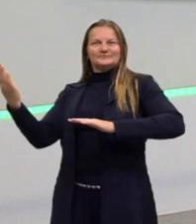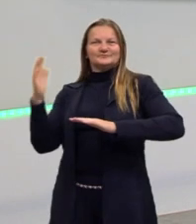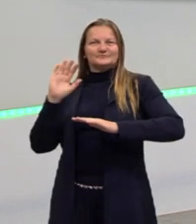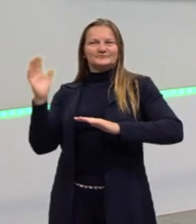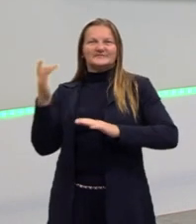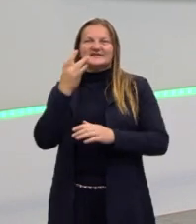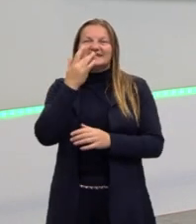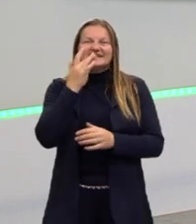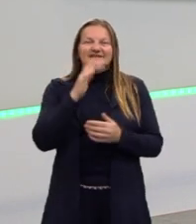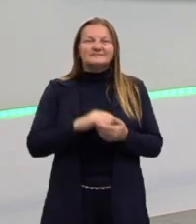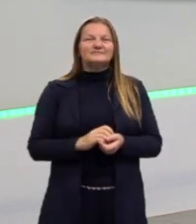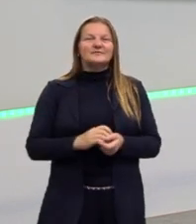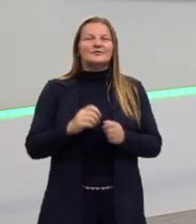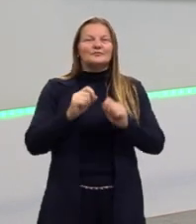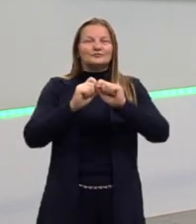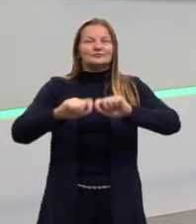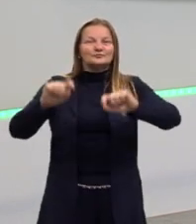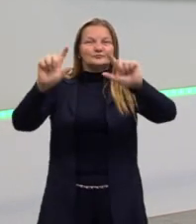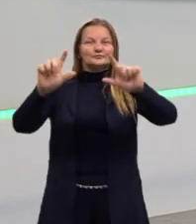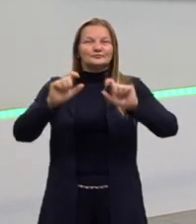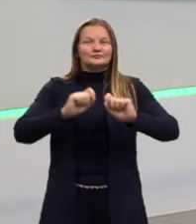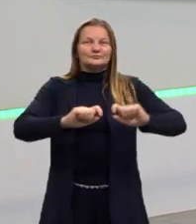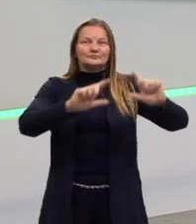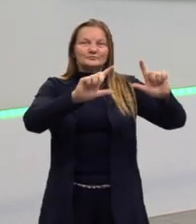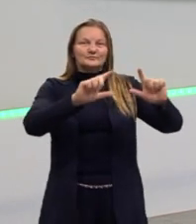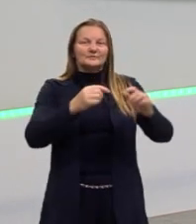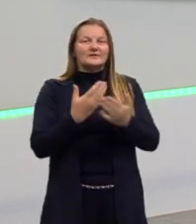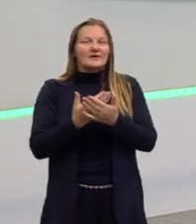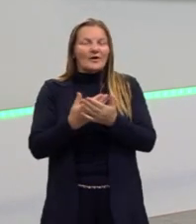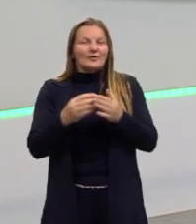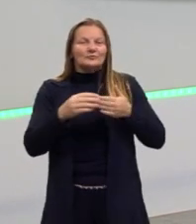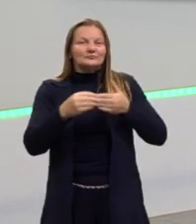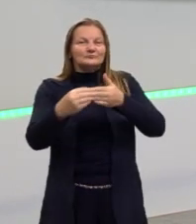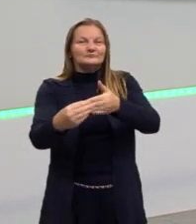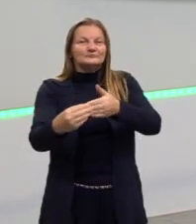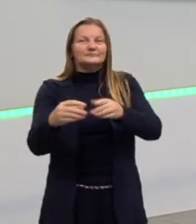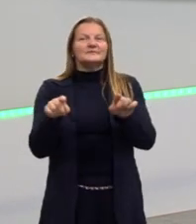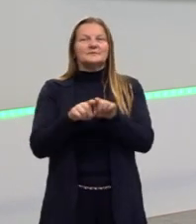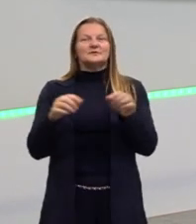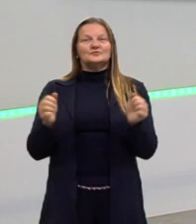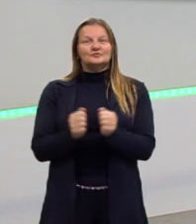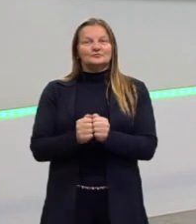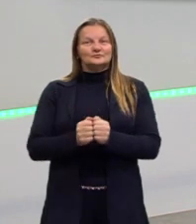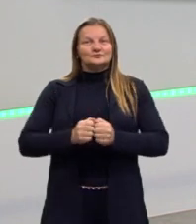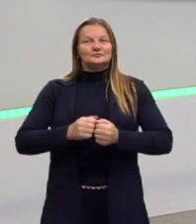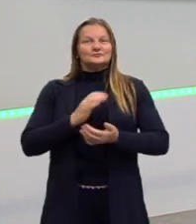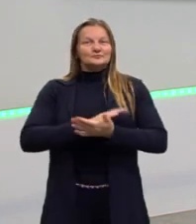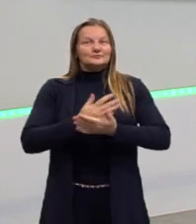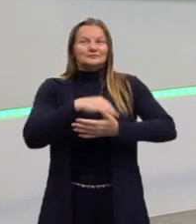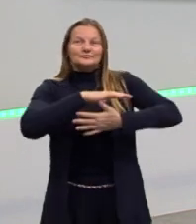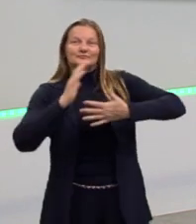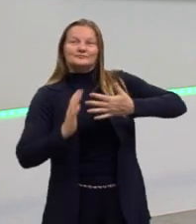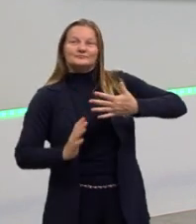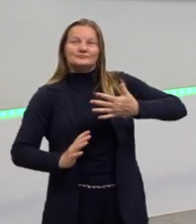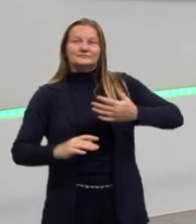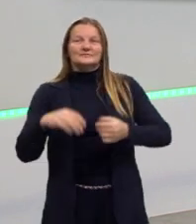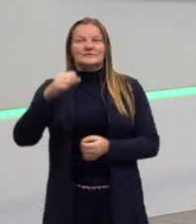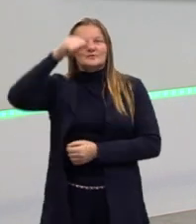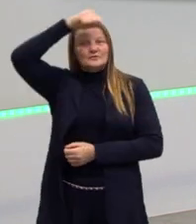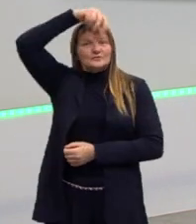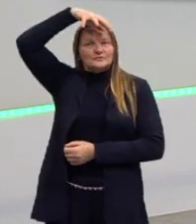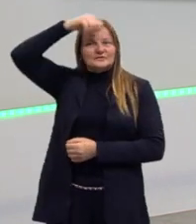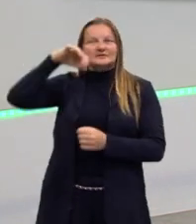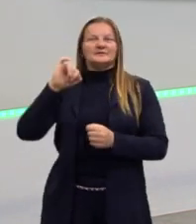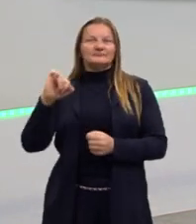branco, são passados os slides que são os guias da minha aula, também comigo estão as meninas das Libras, a Suzana e a